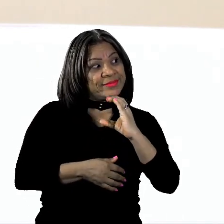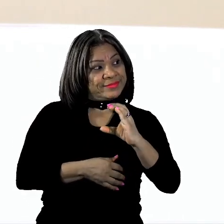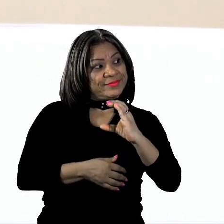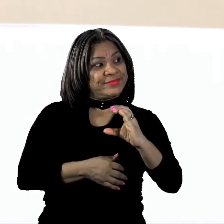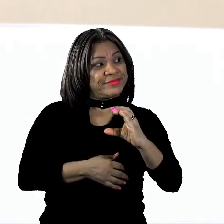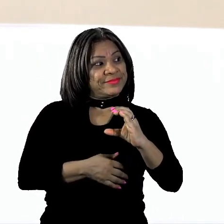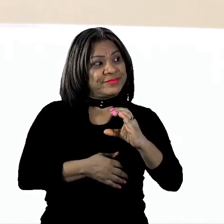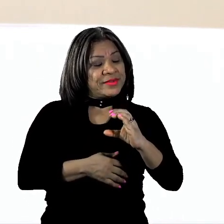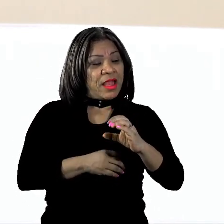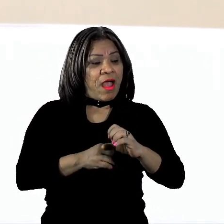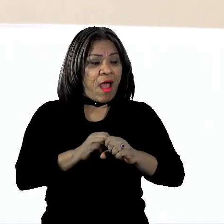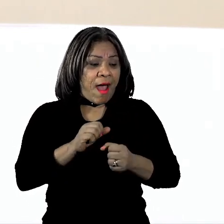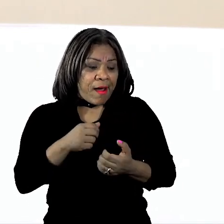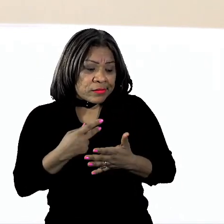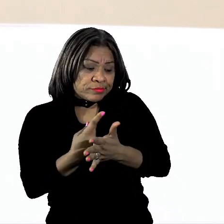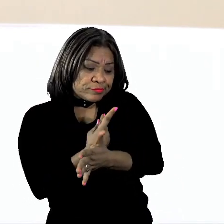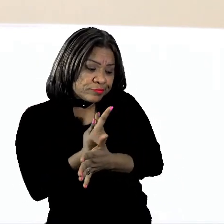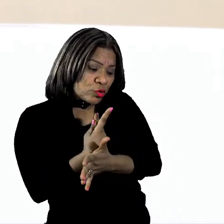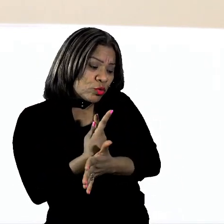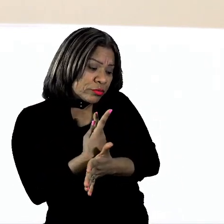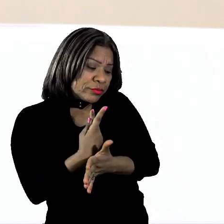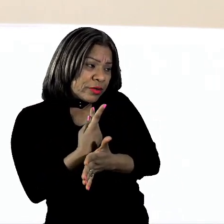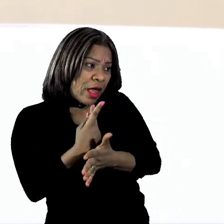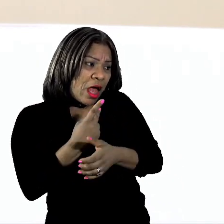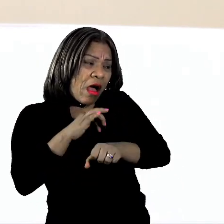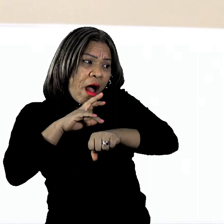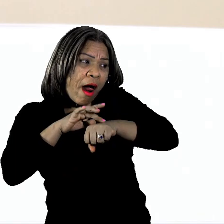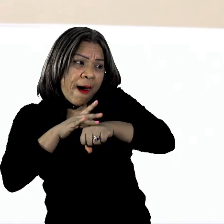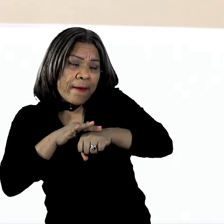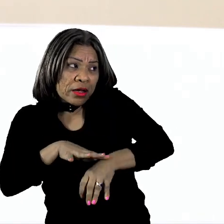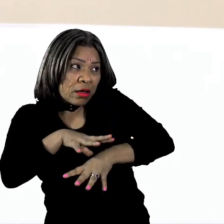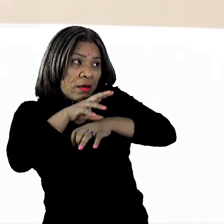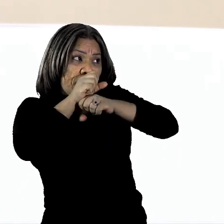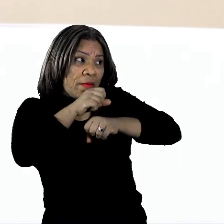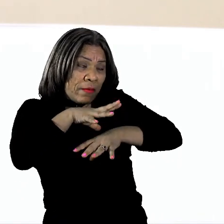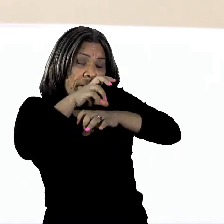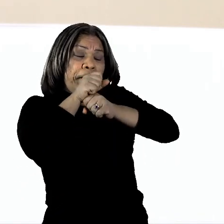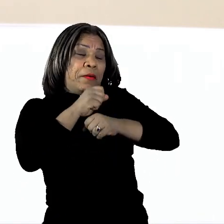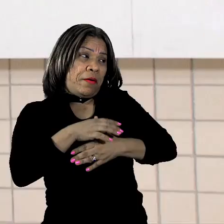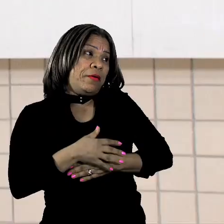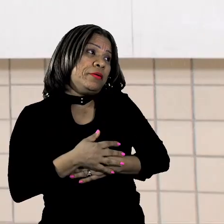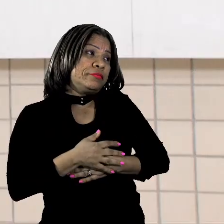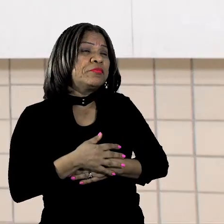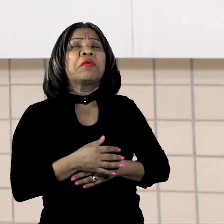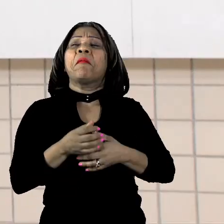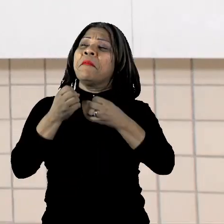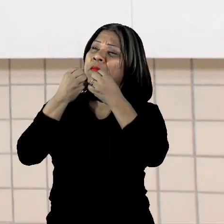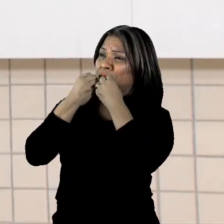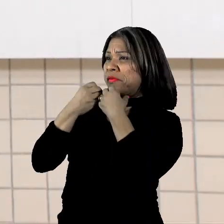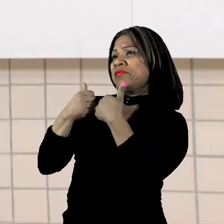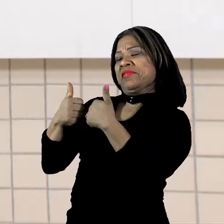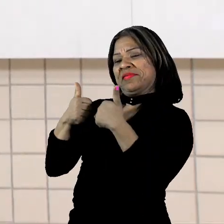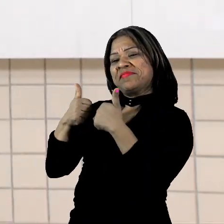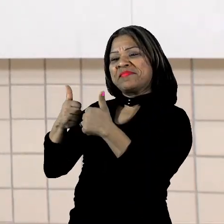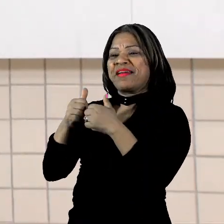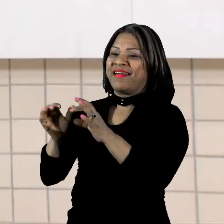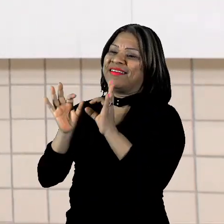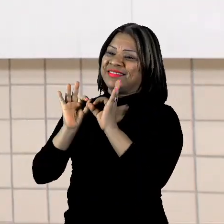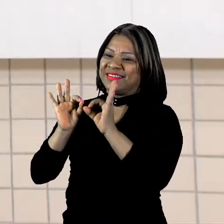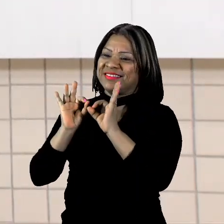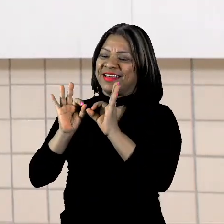pode causar infecções respiratórias? Muito bem, muito bem,